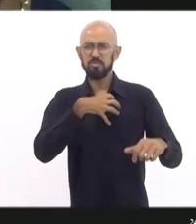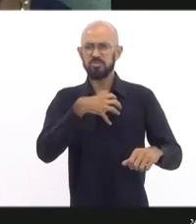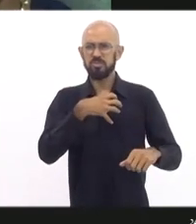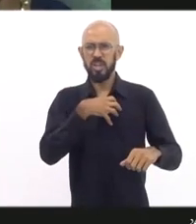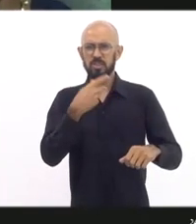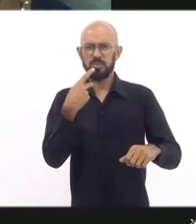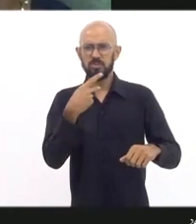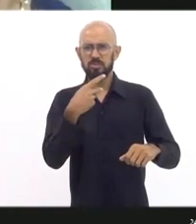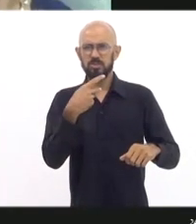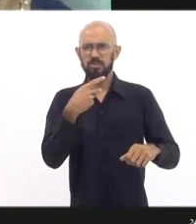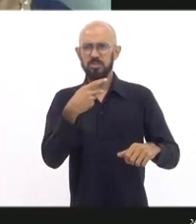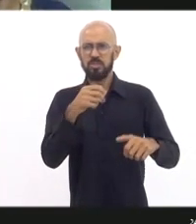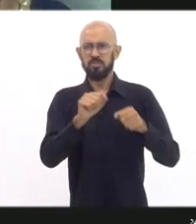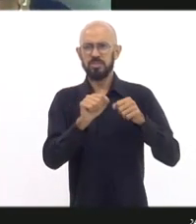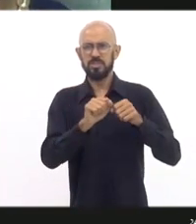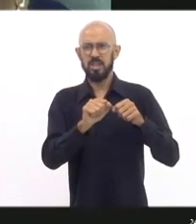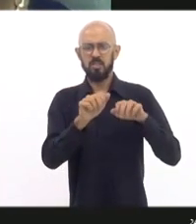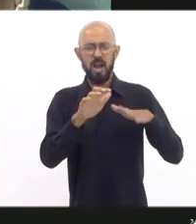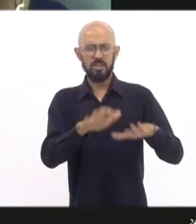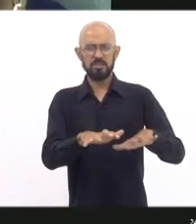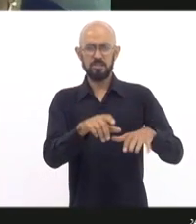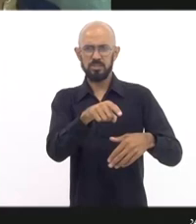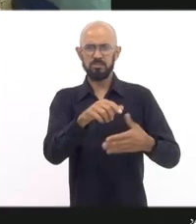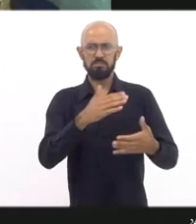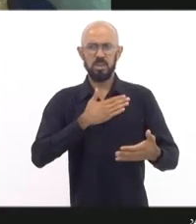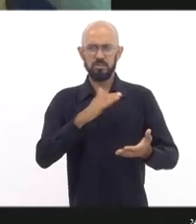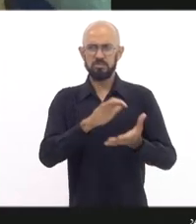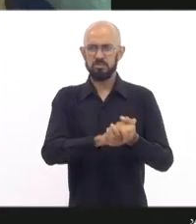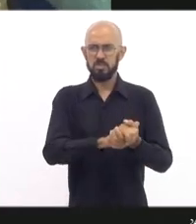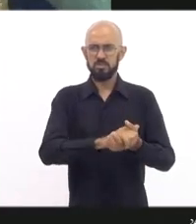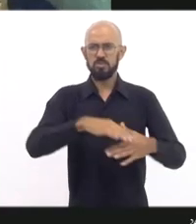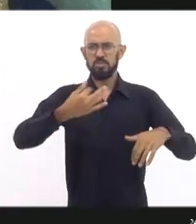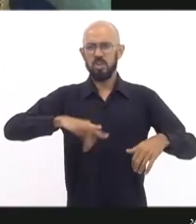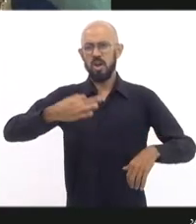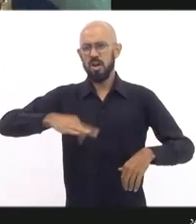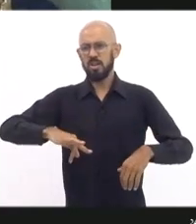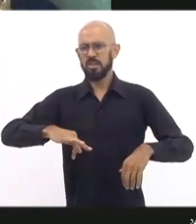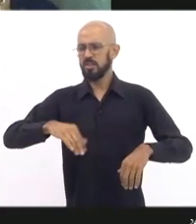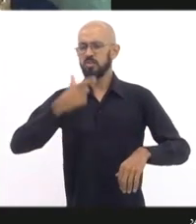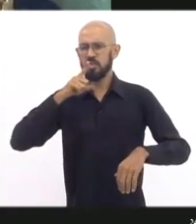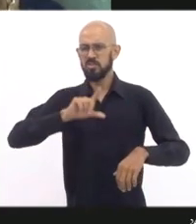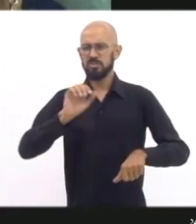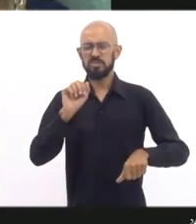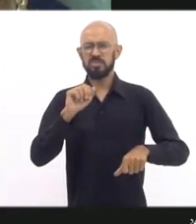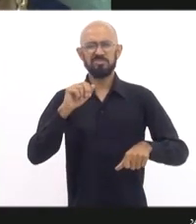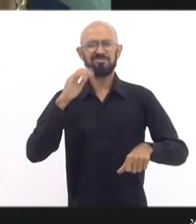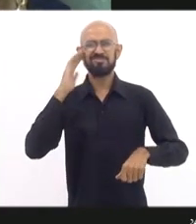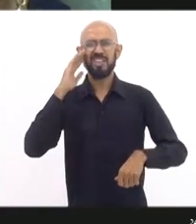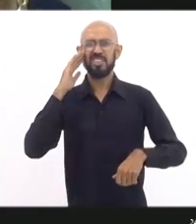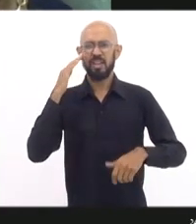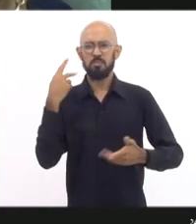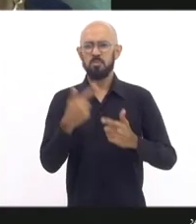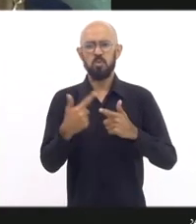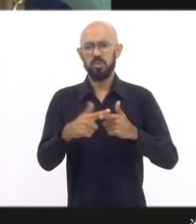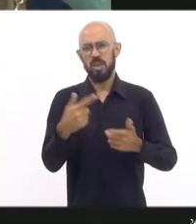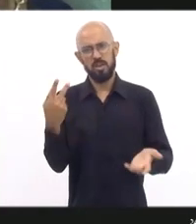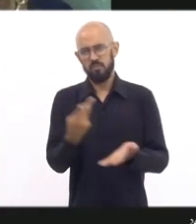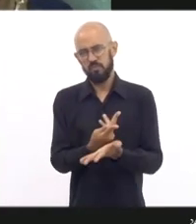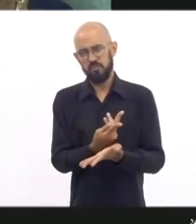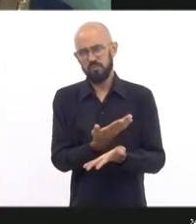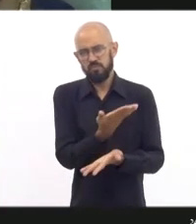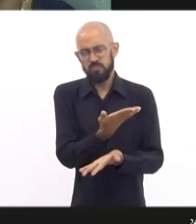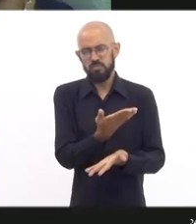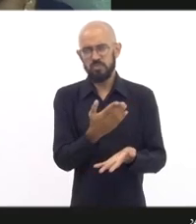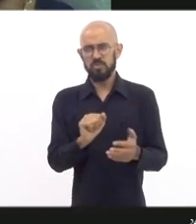esposo ainda dói, eu ainda não consigo digerir por que que ele fez isso. e está